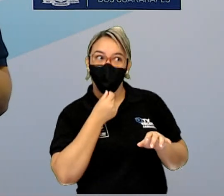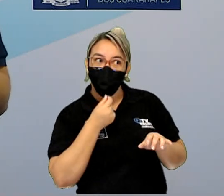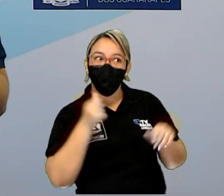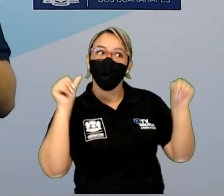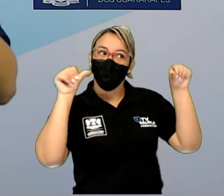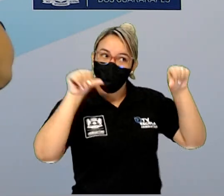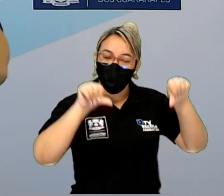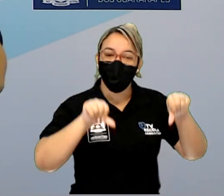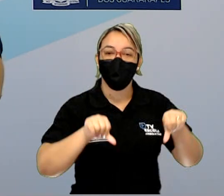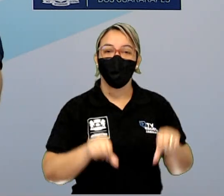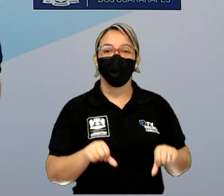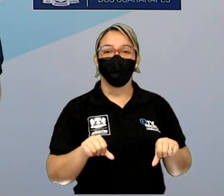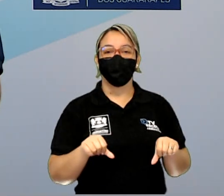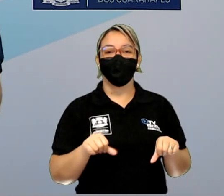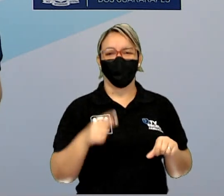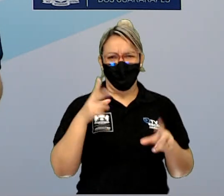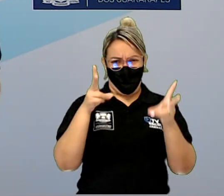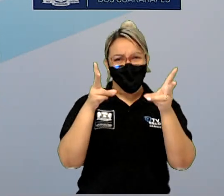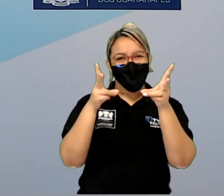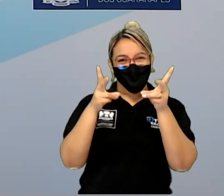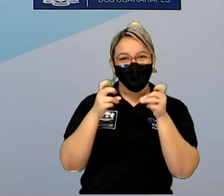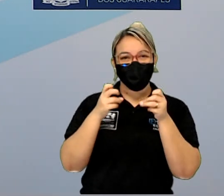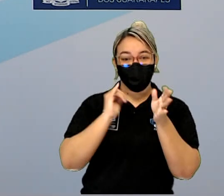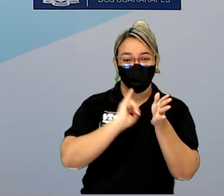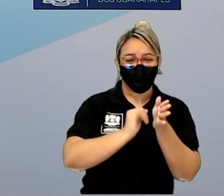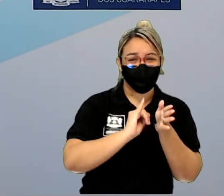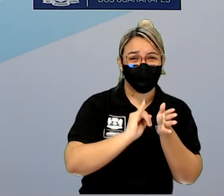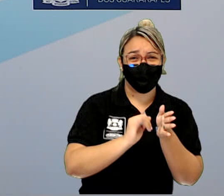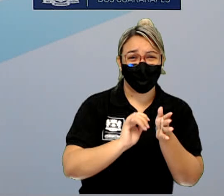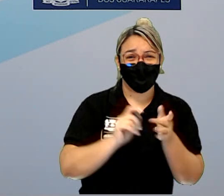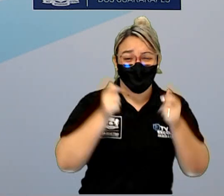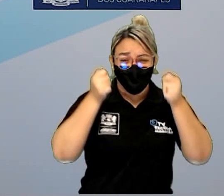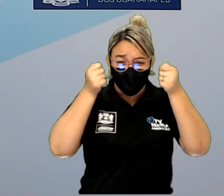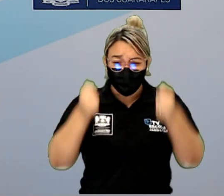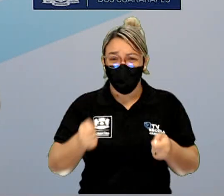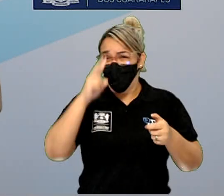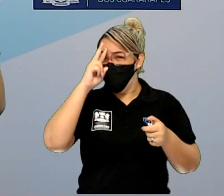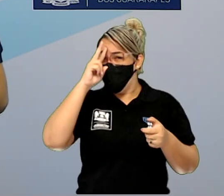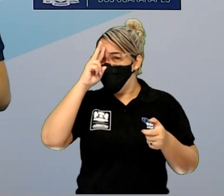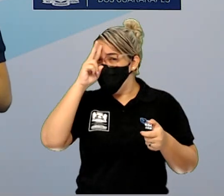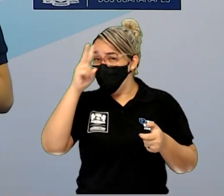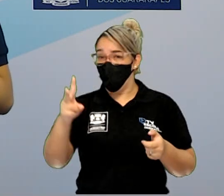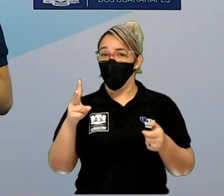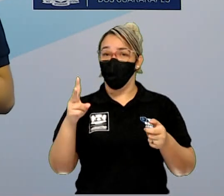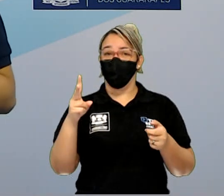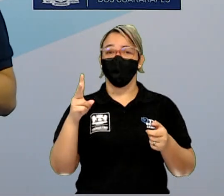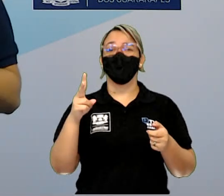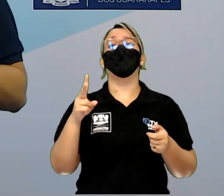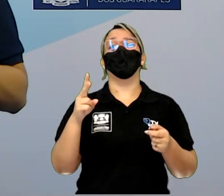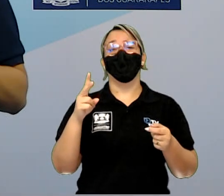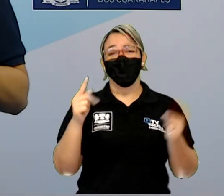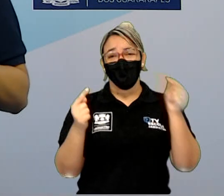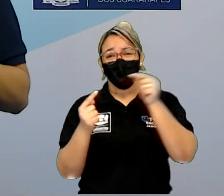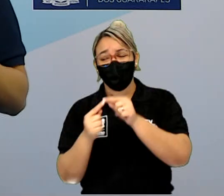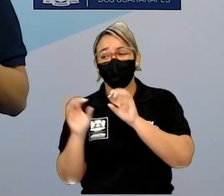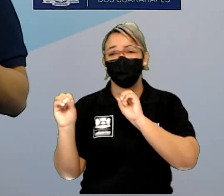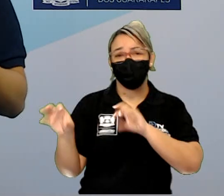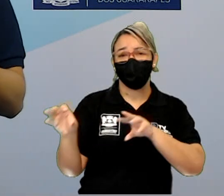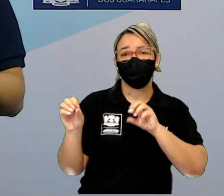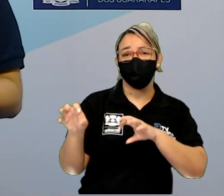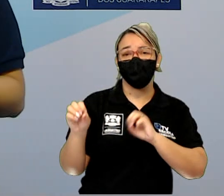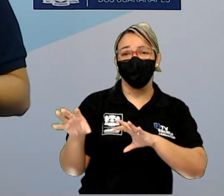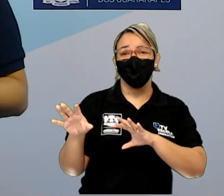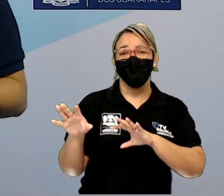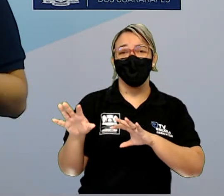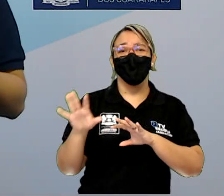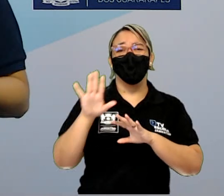o nós temos aí é uma narrativa pesada, forte, com o intuito de educar, sim, mas sem